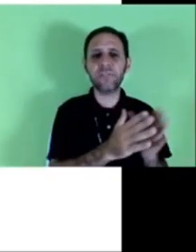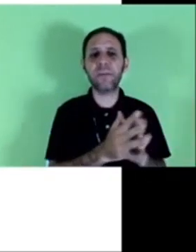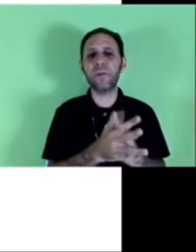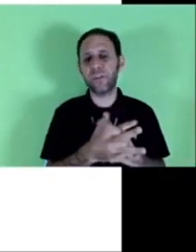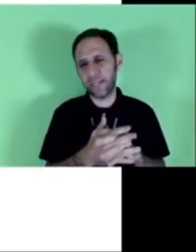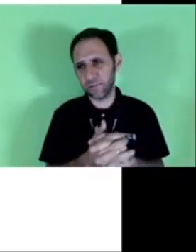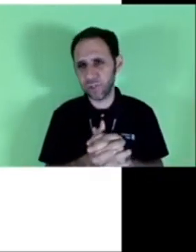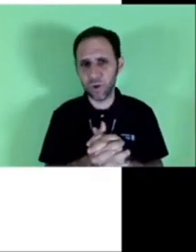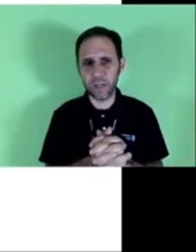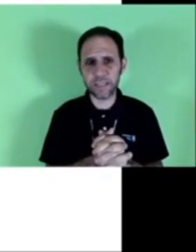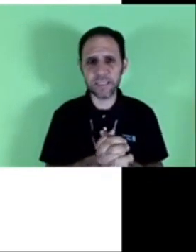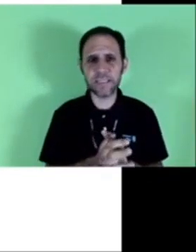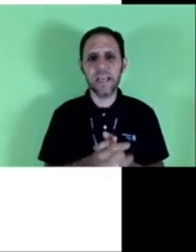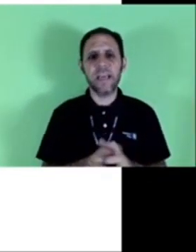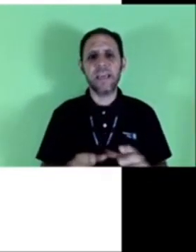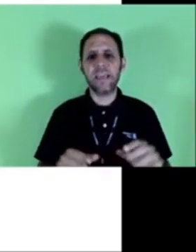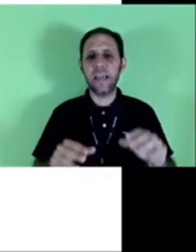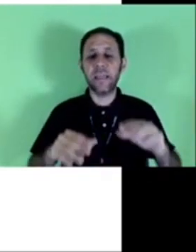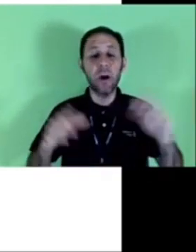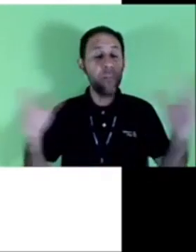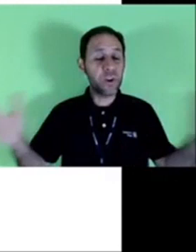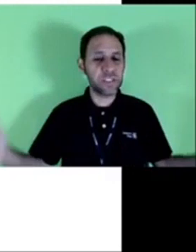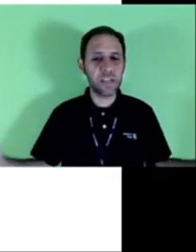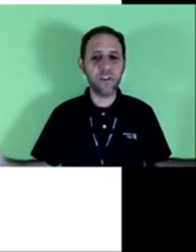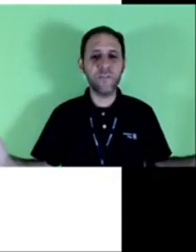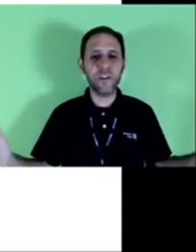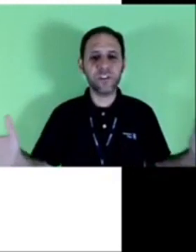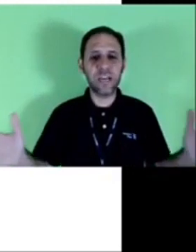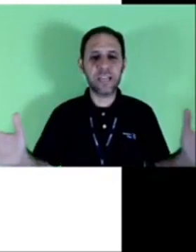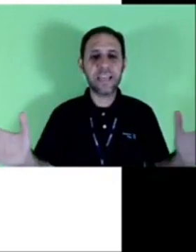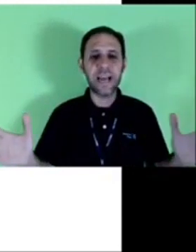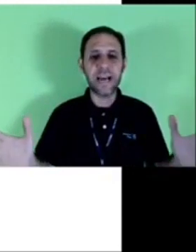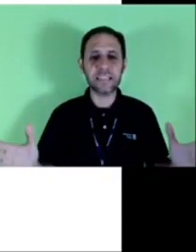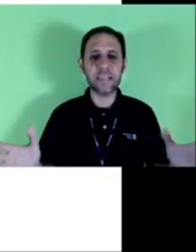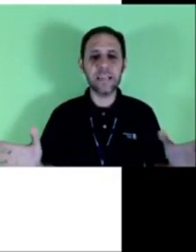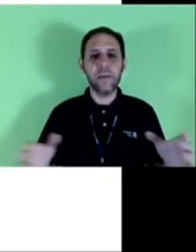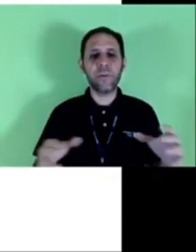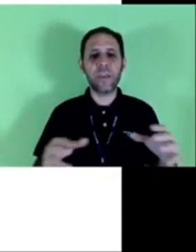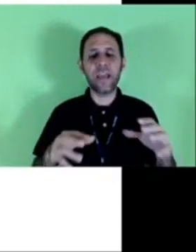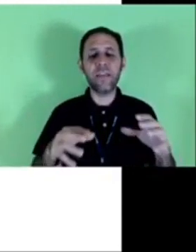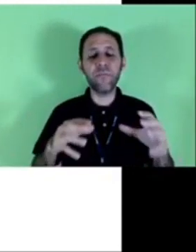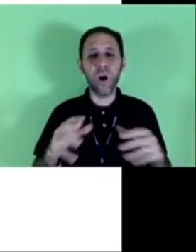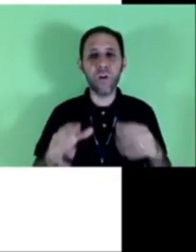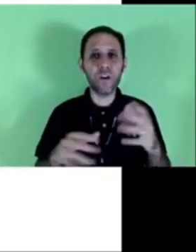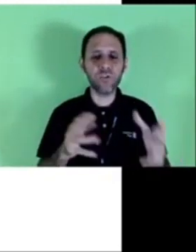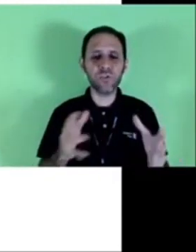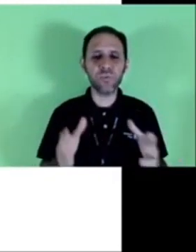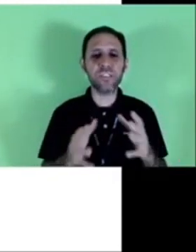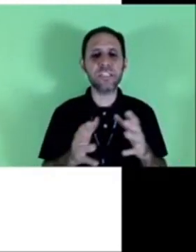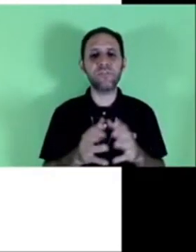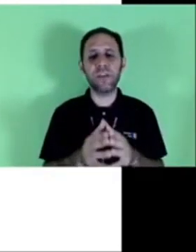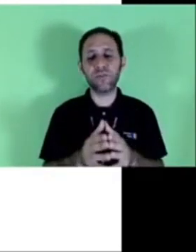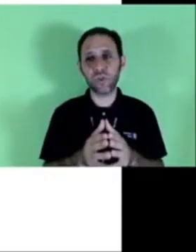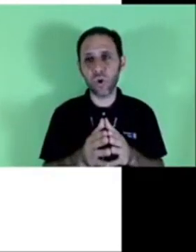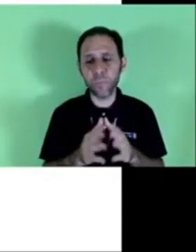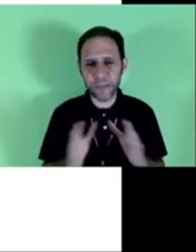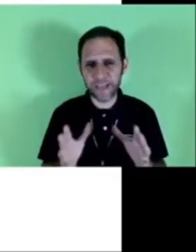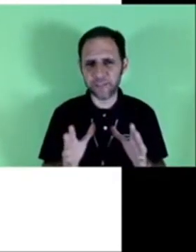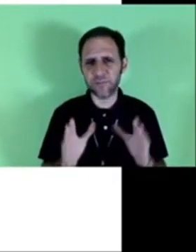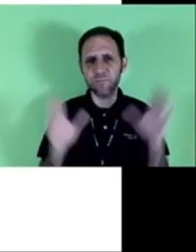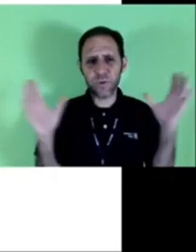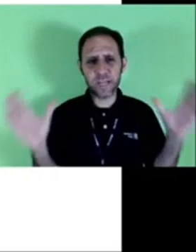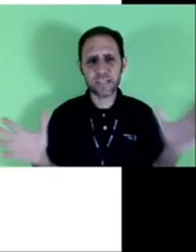somente lá no tabelonato de notas. Ela não pode ser confeccionada em casa porque ela envolve alguns procedimentos